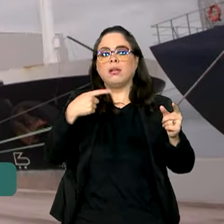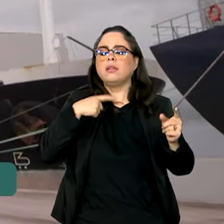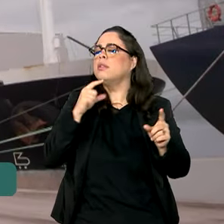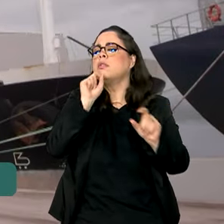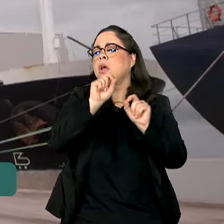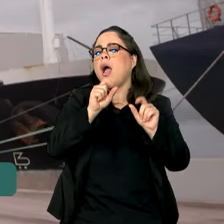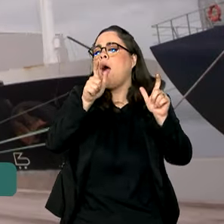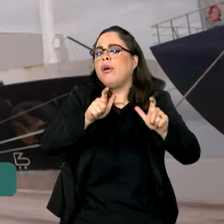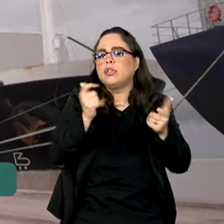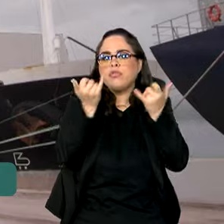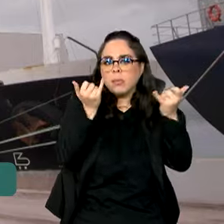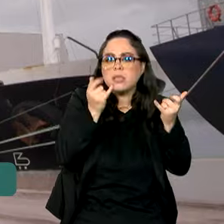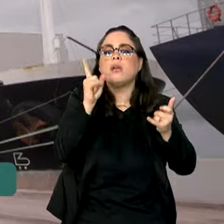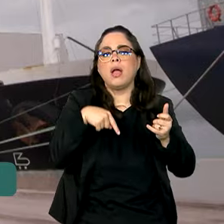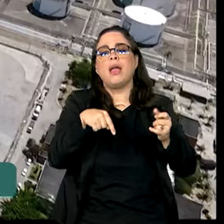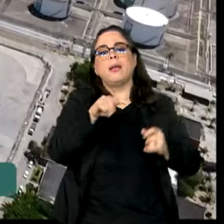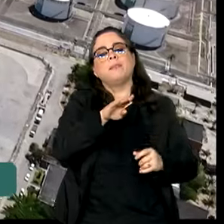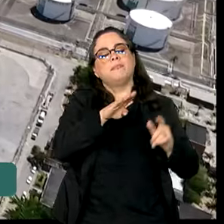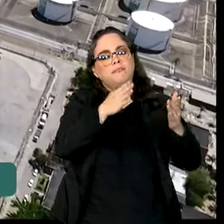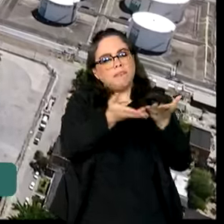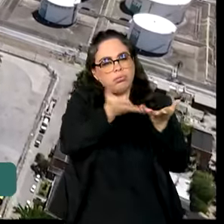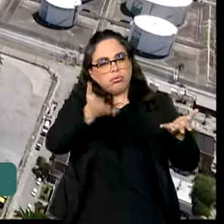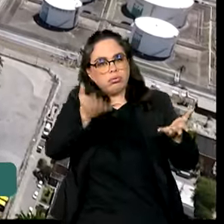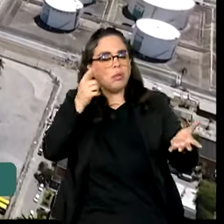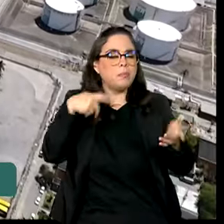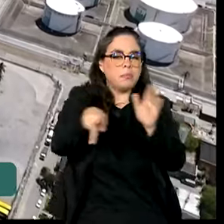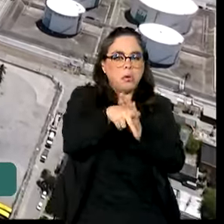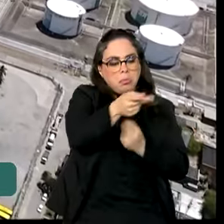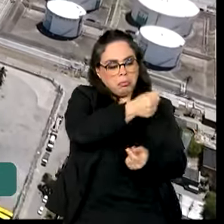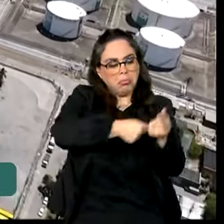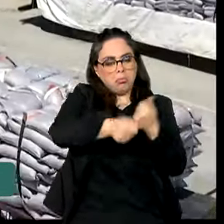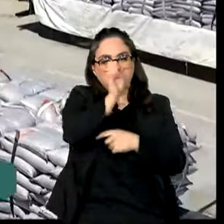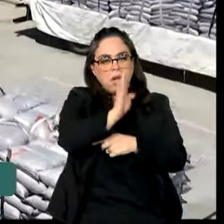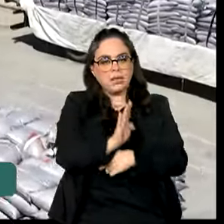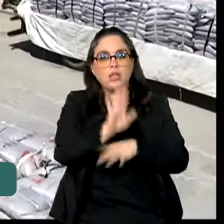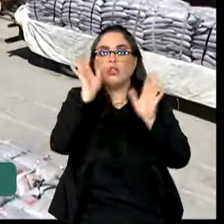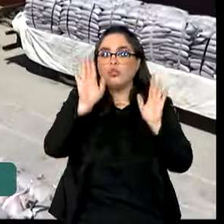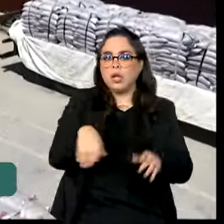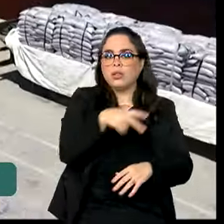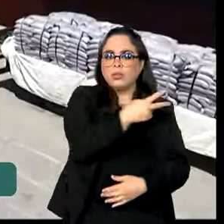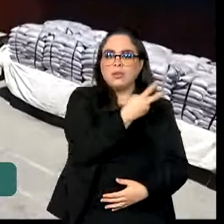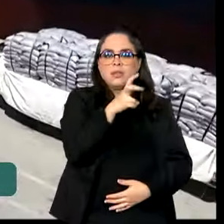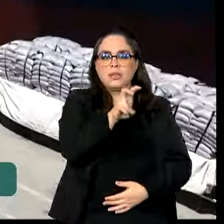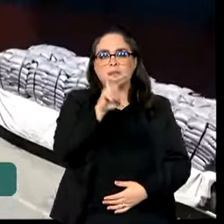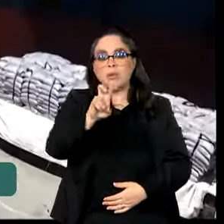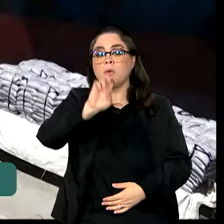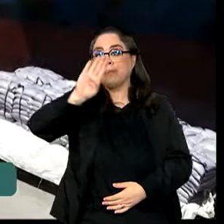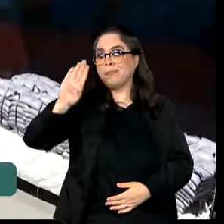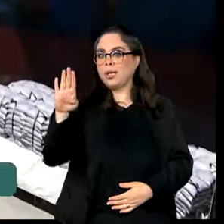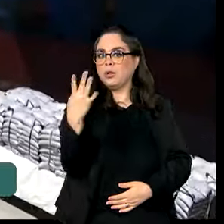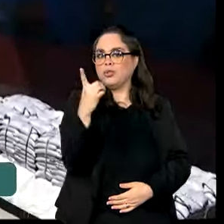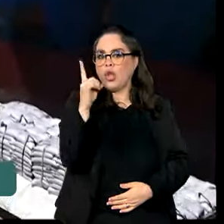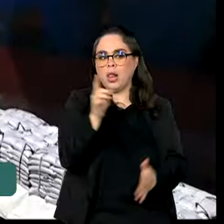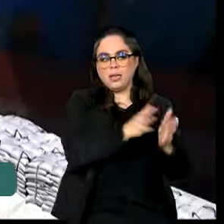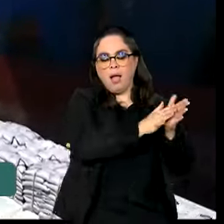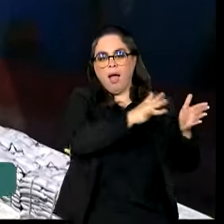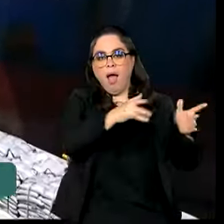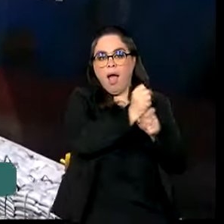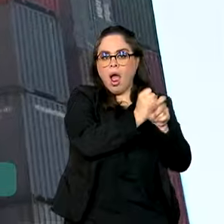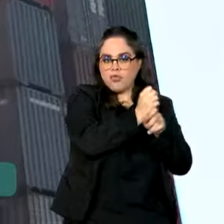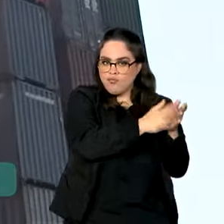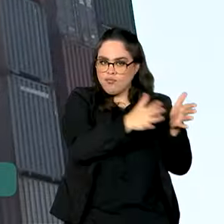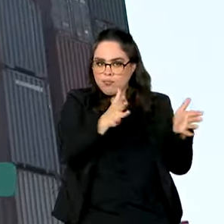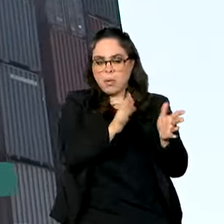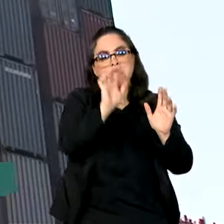indica a balança comercial brasileira. No período, exportamos mais de 255 bilhões de dólares em bens,